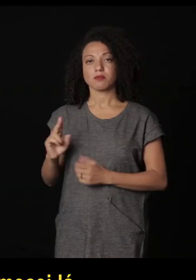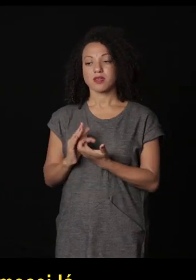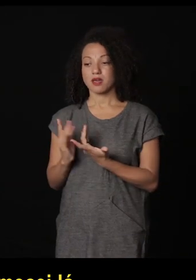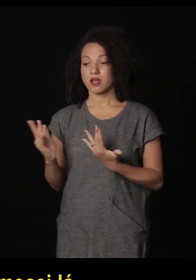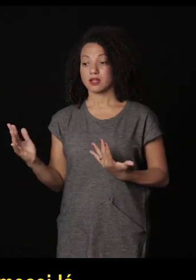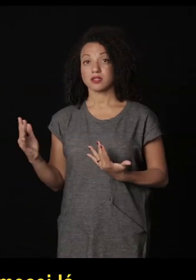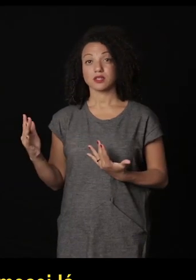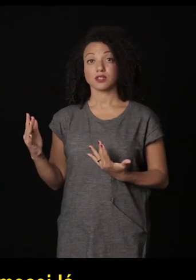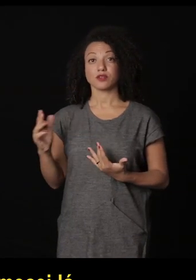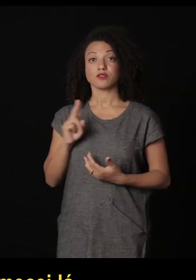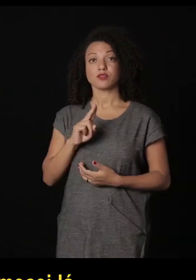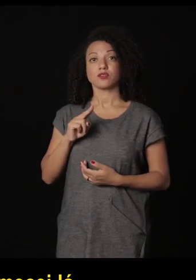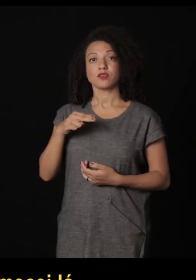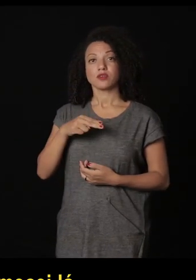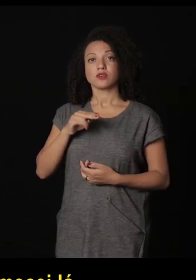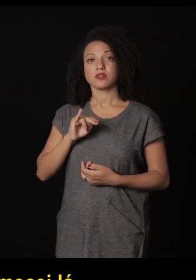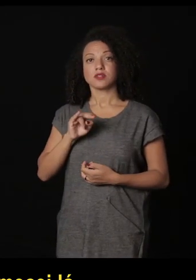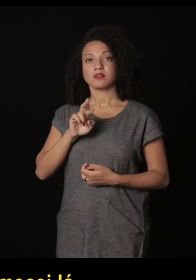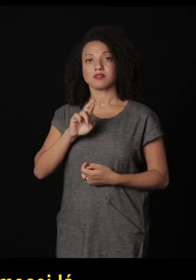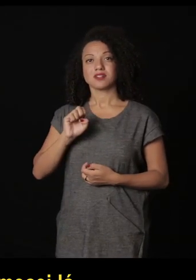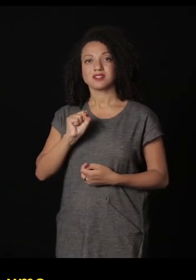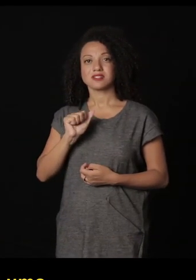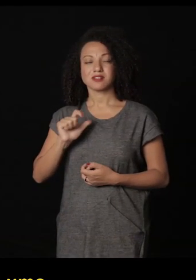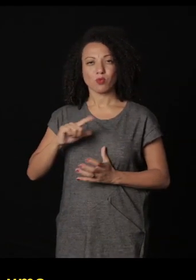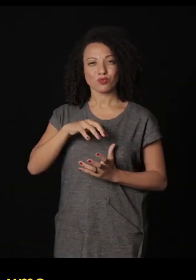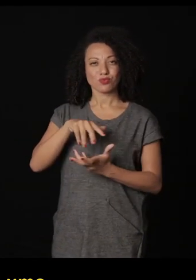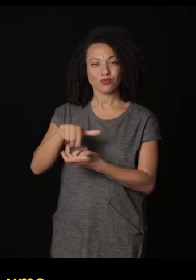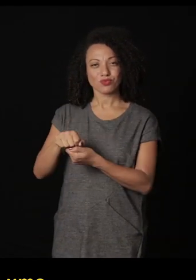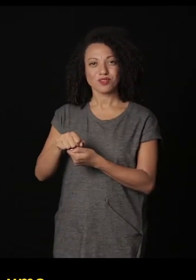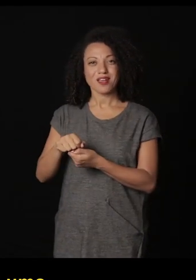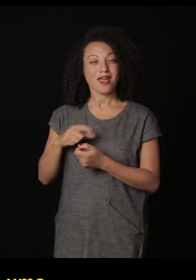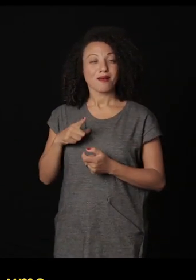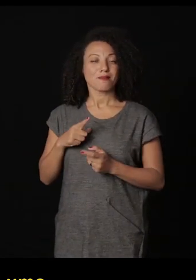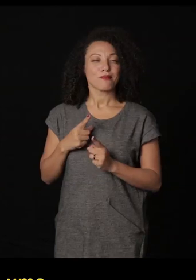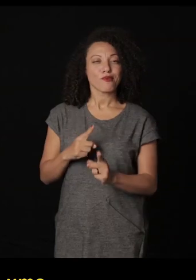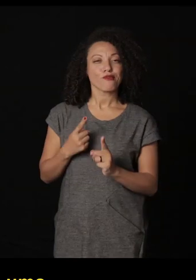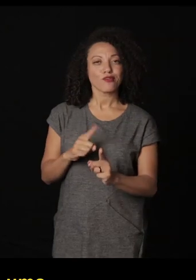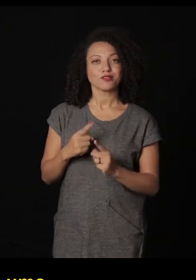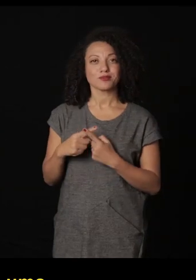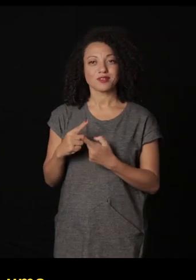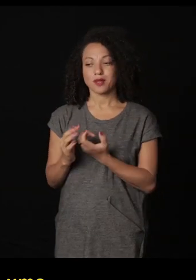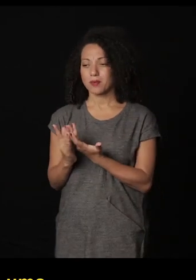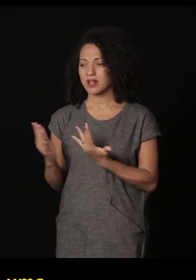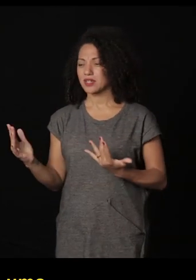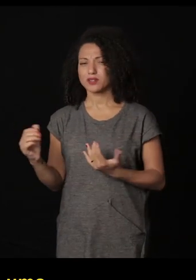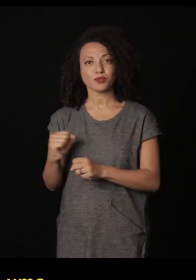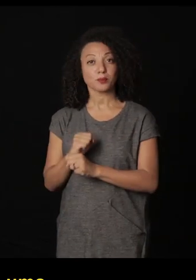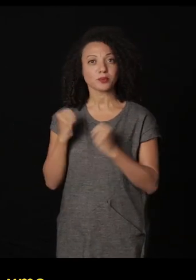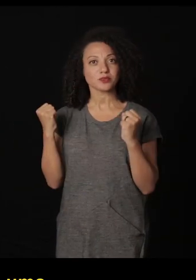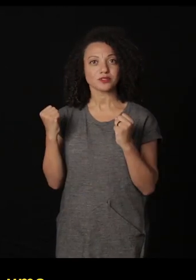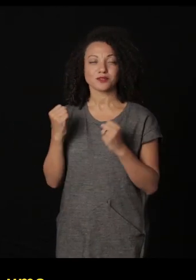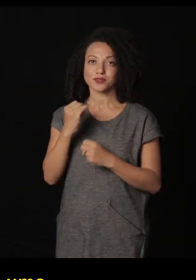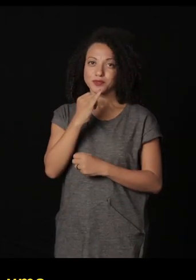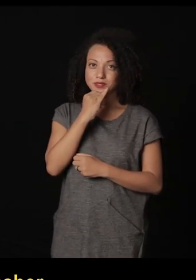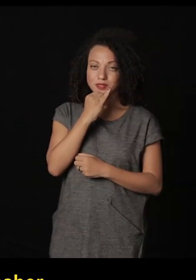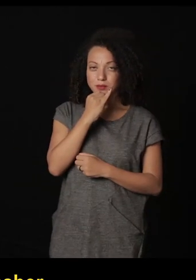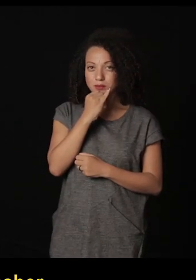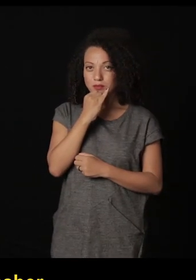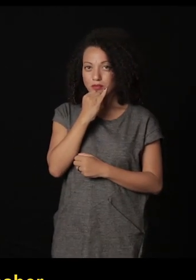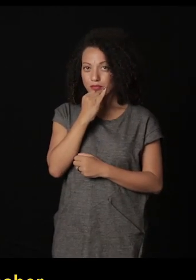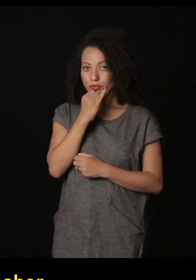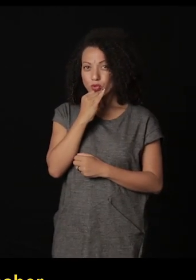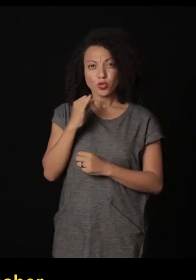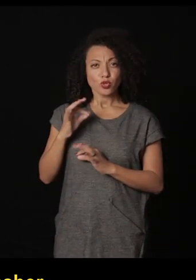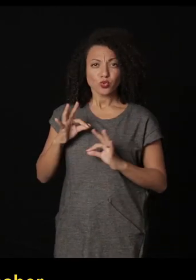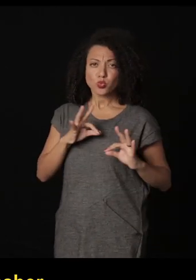92 que se chamava arquivo universal que era uma provocação com uma espécie de arquivo impossível um